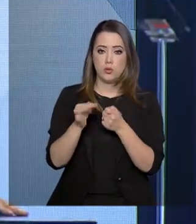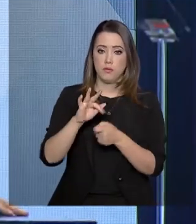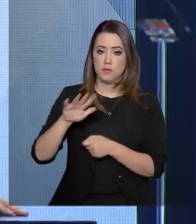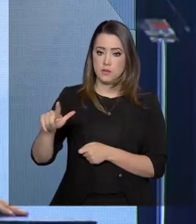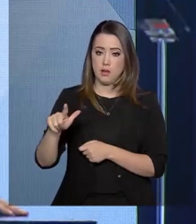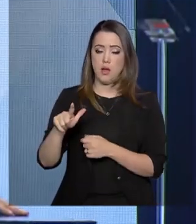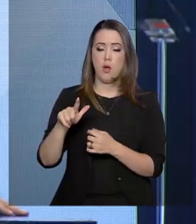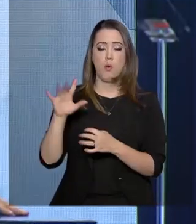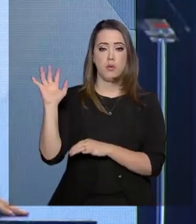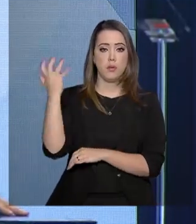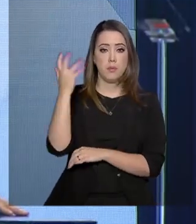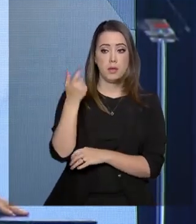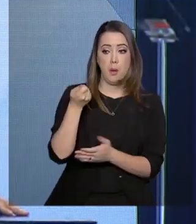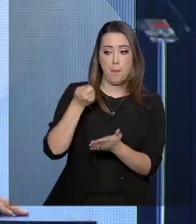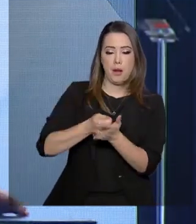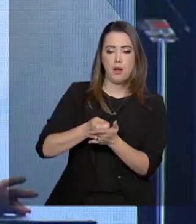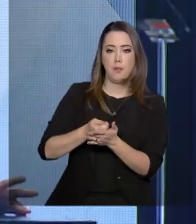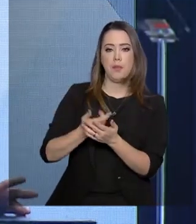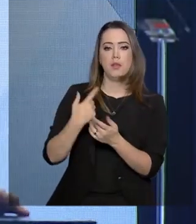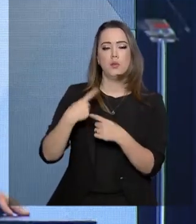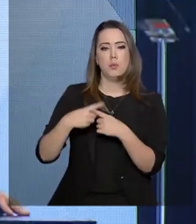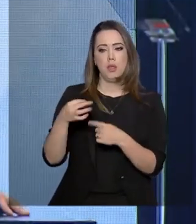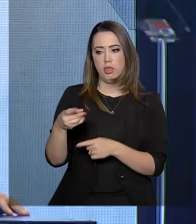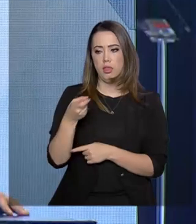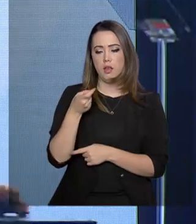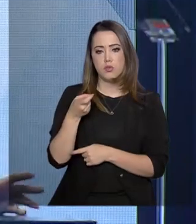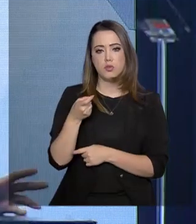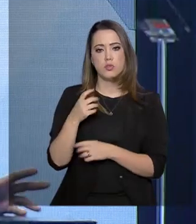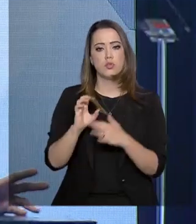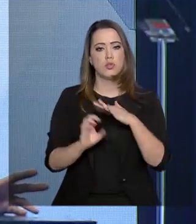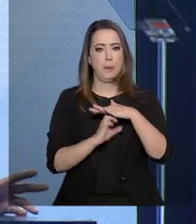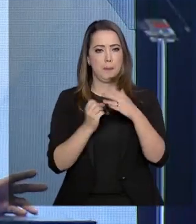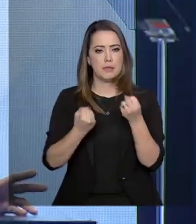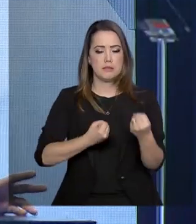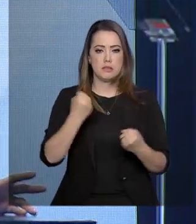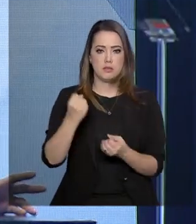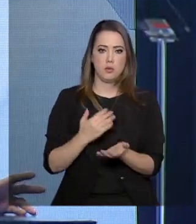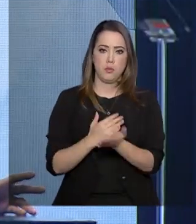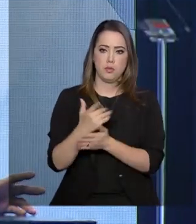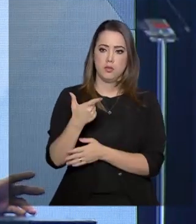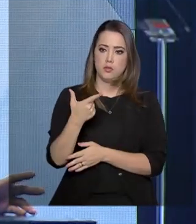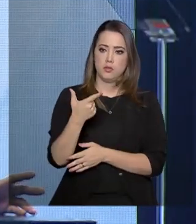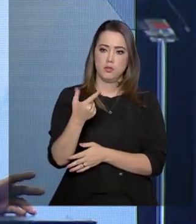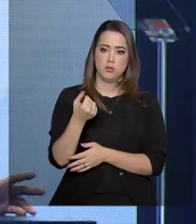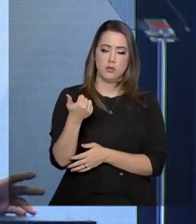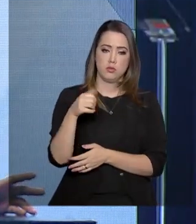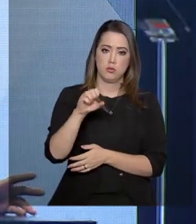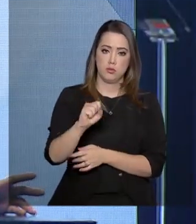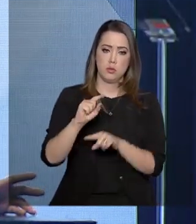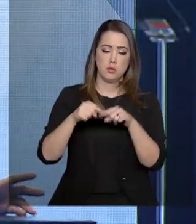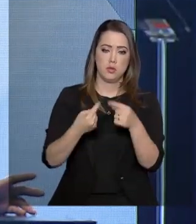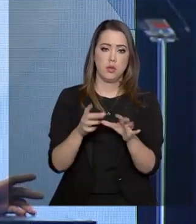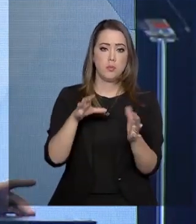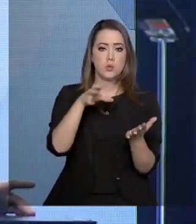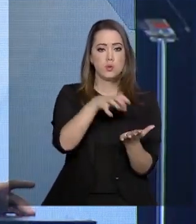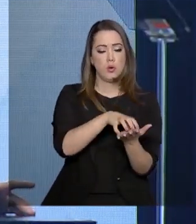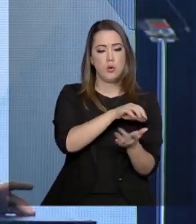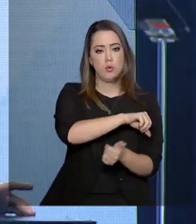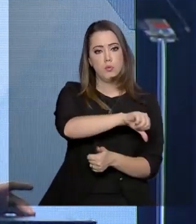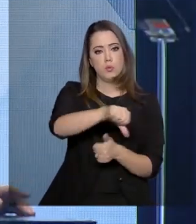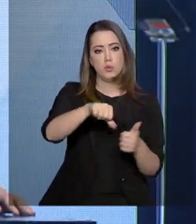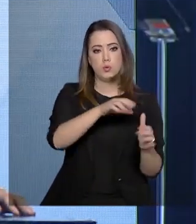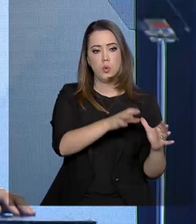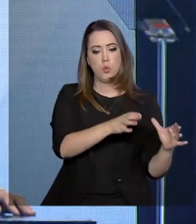O tributo do Ibama passou a tarifar concessionárias de veículos em 2018, depois que o órgão mudou o